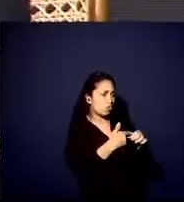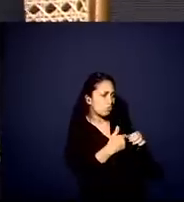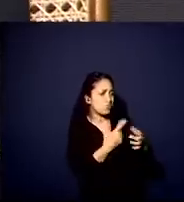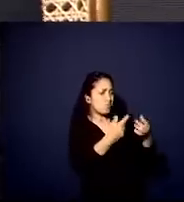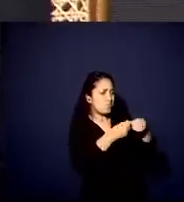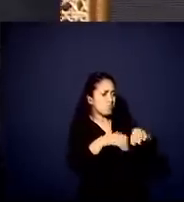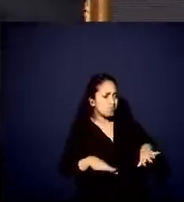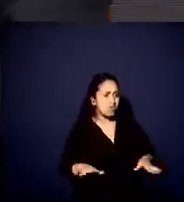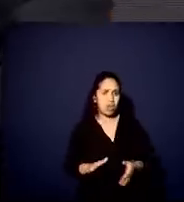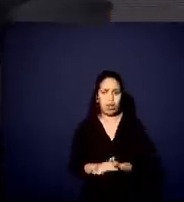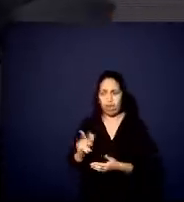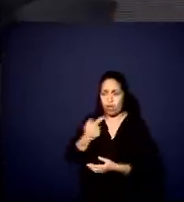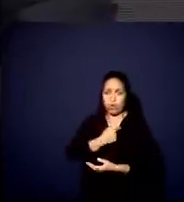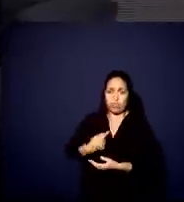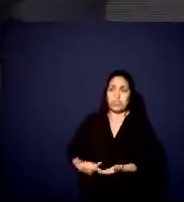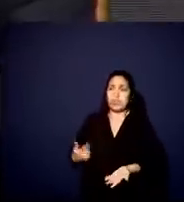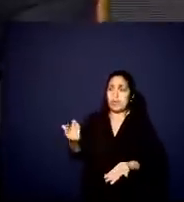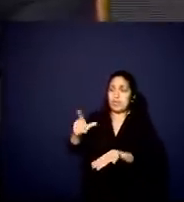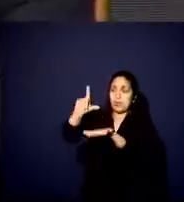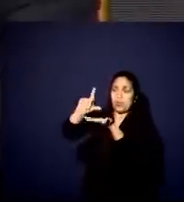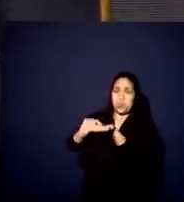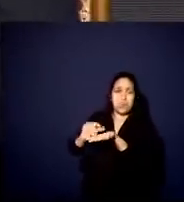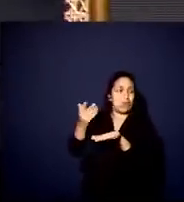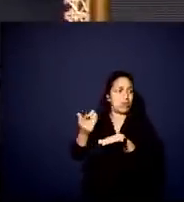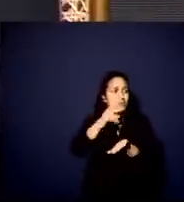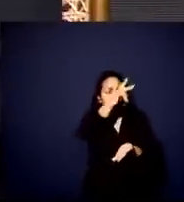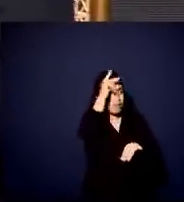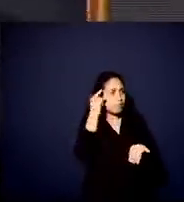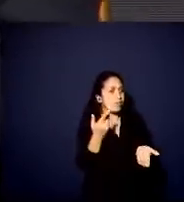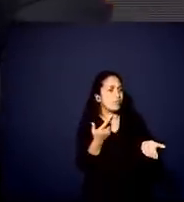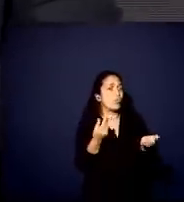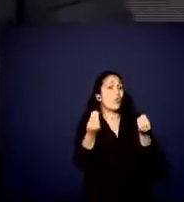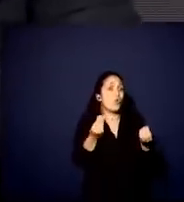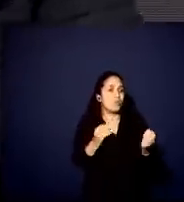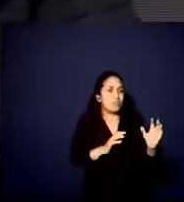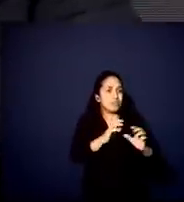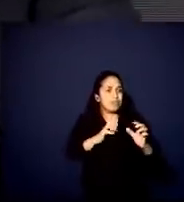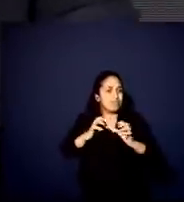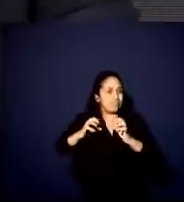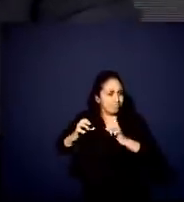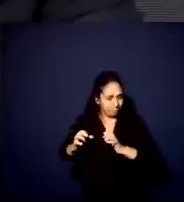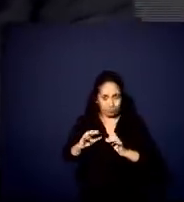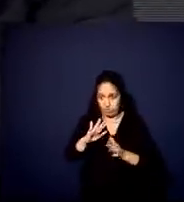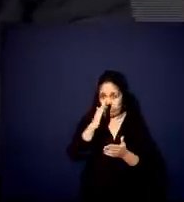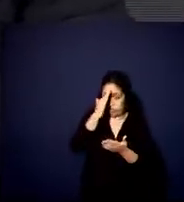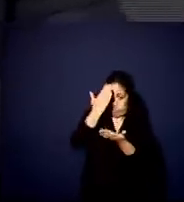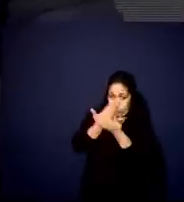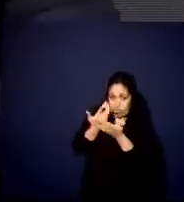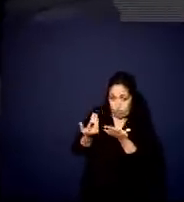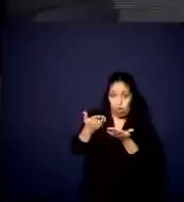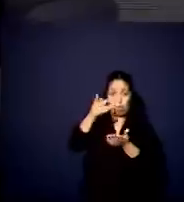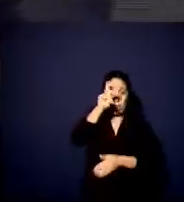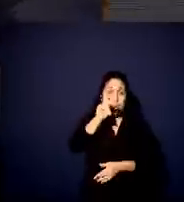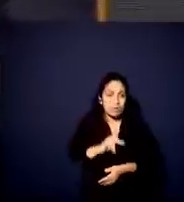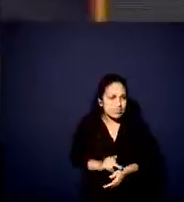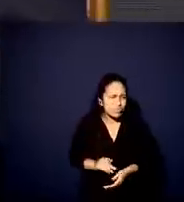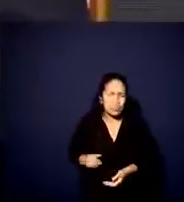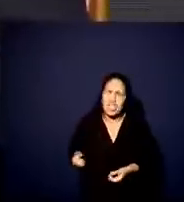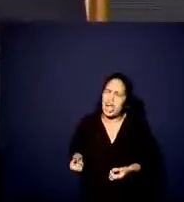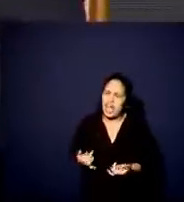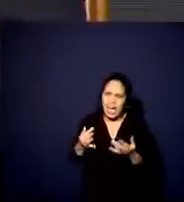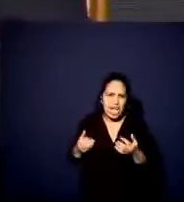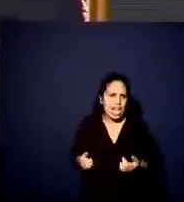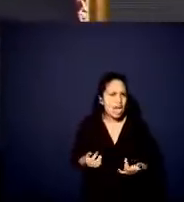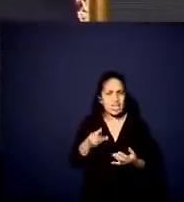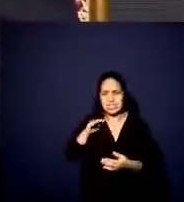Aí eu vejo os governadores e falo, vai cair minha arrecadação. Vêm os prefeitos, não vai se entender. Então, eu acredito que uma simplificação, o Brasil já gasta bilhões por